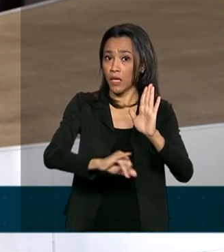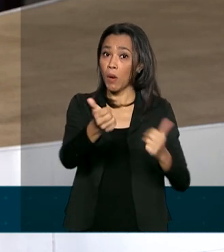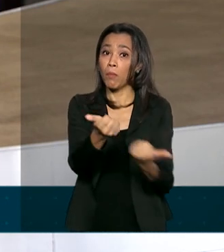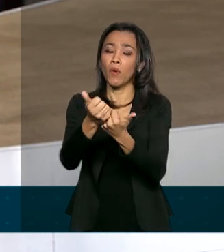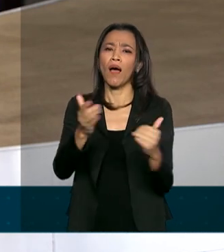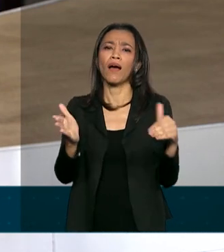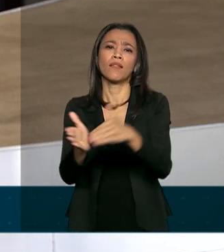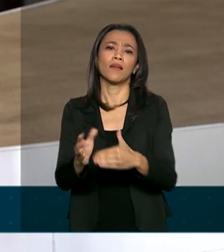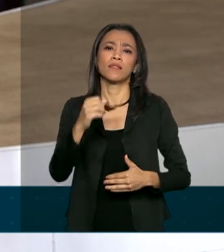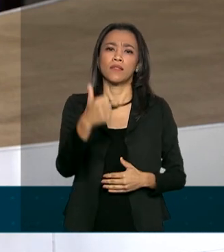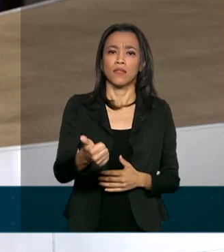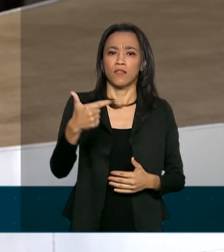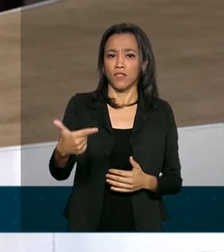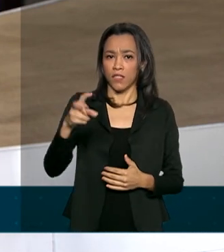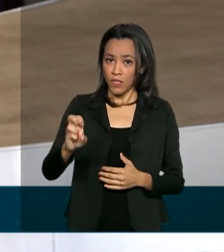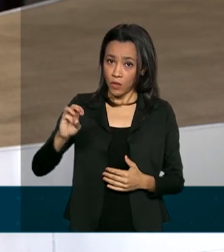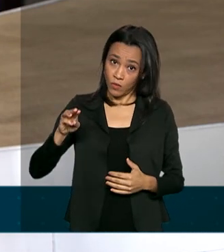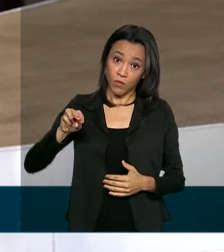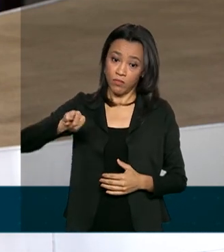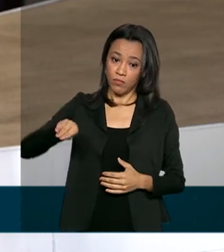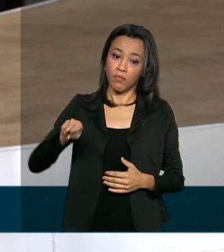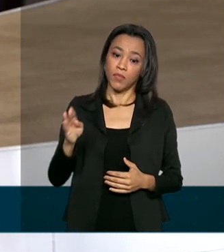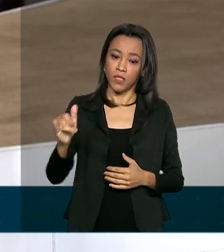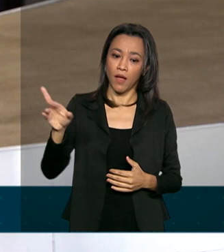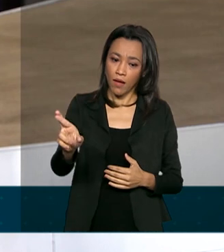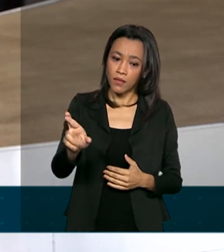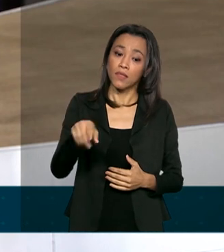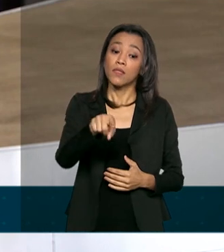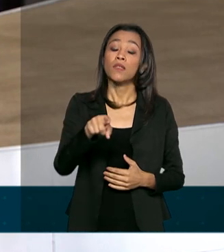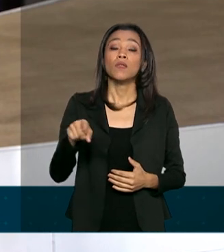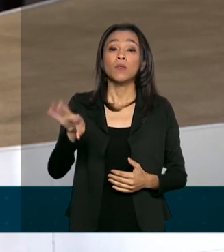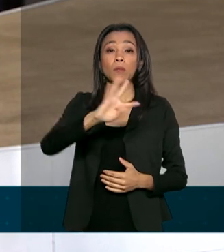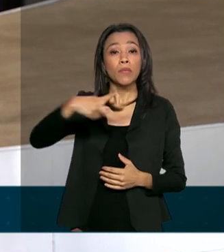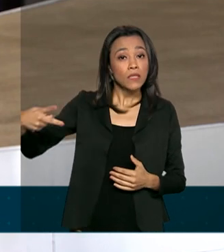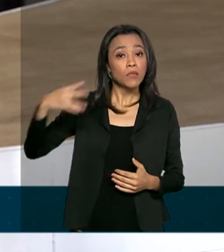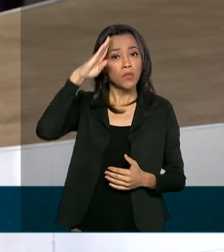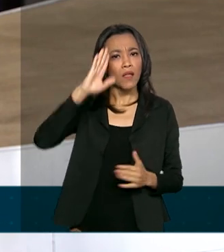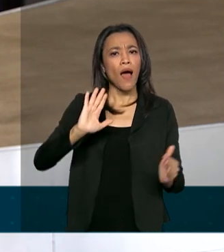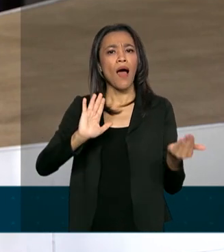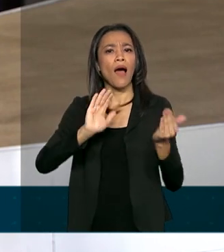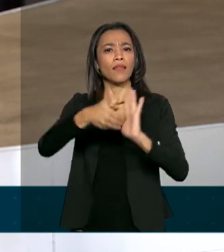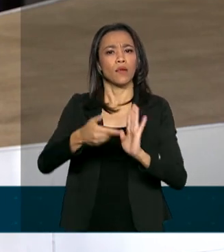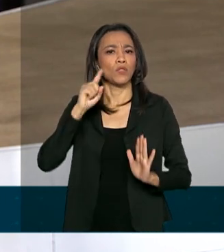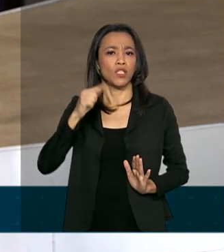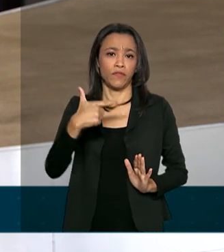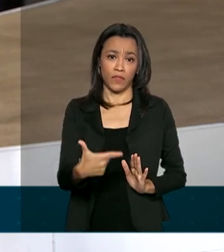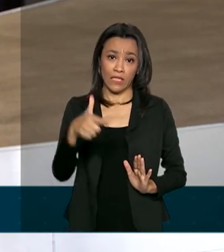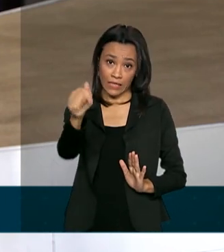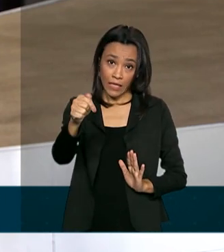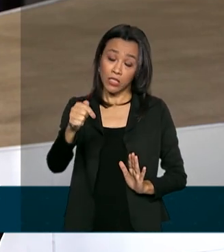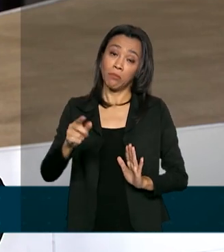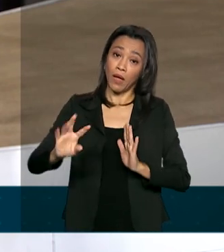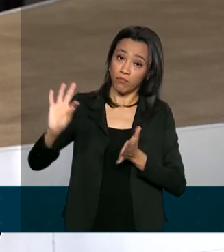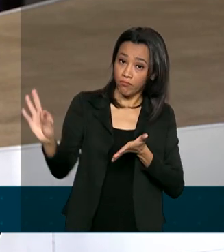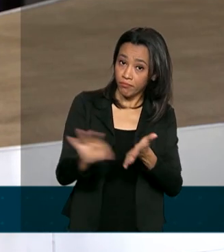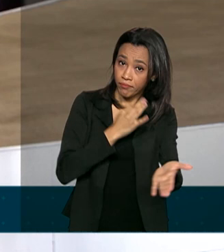125 bilhões de reais para estados e municípios. O presidente Jair Bolsonaro tem até o dia 27 para sancionar ou vetar